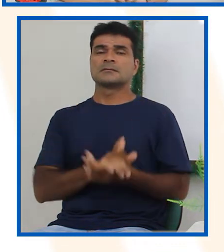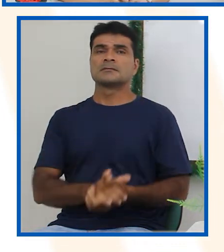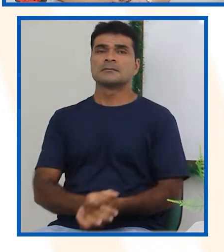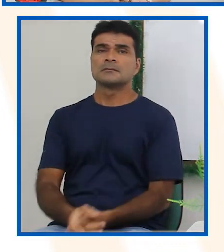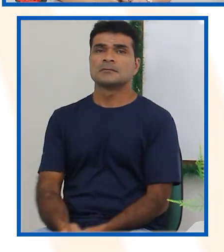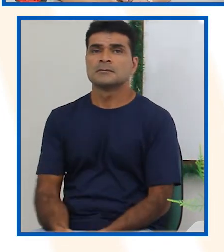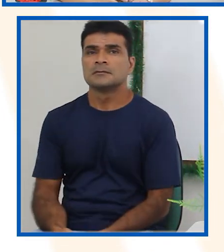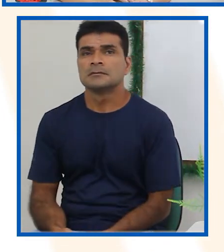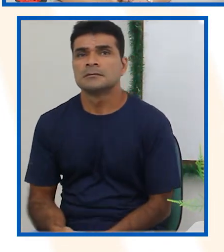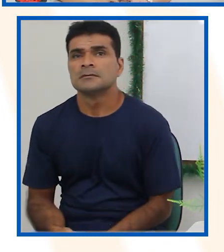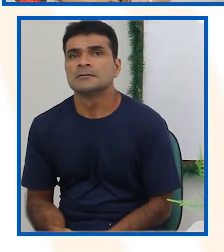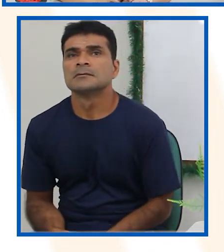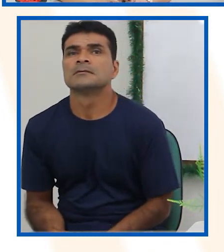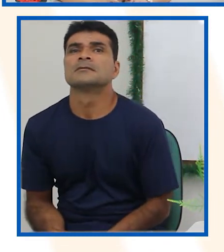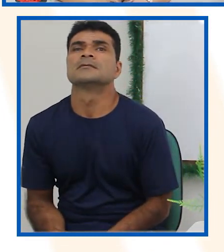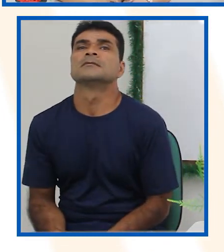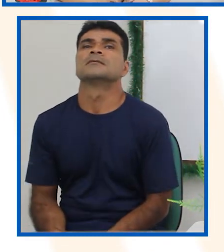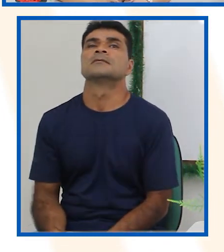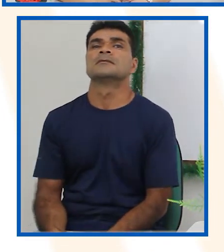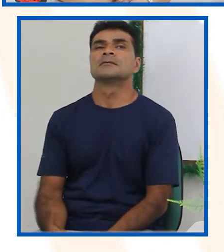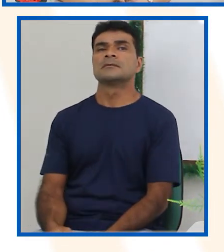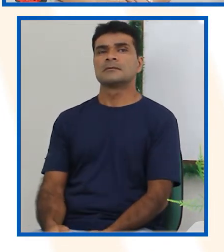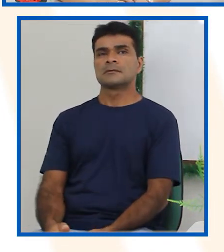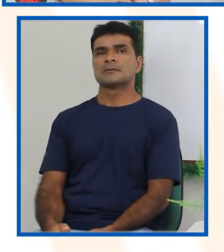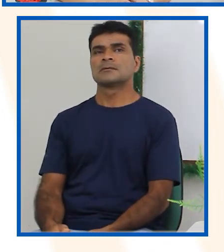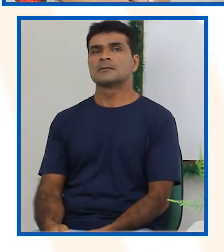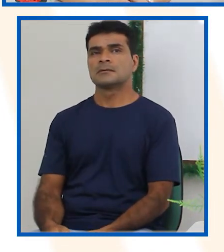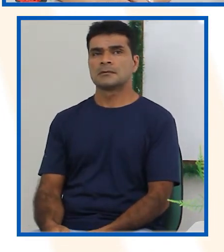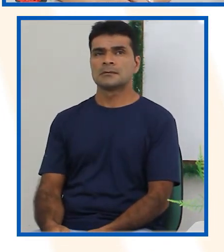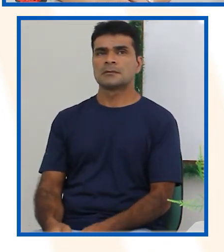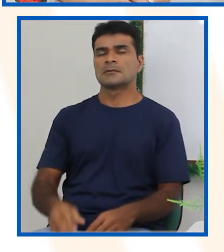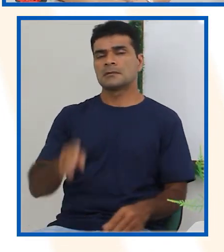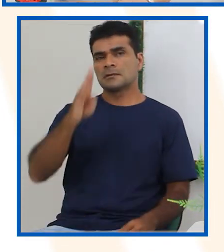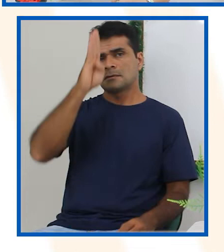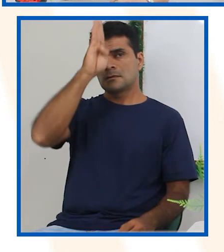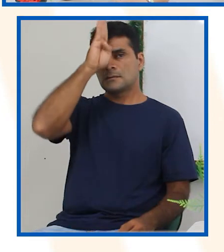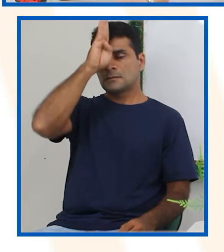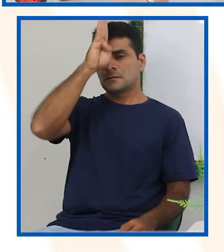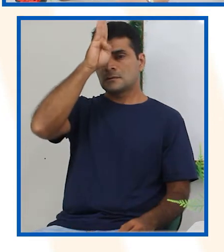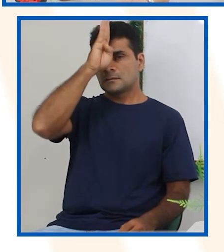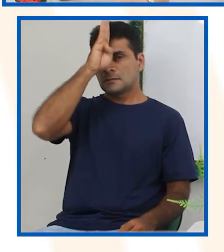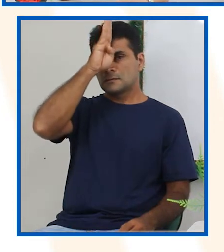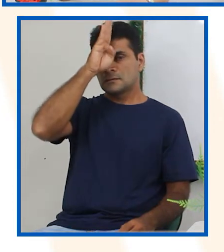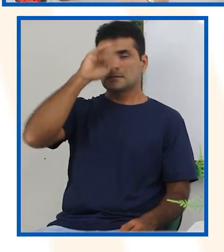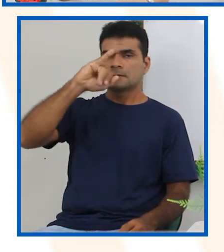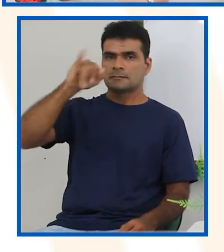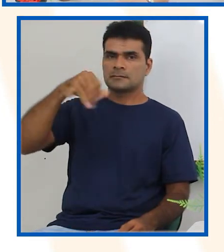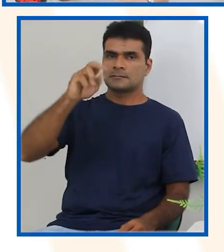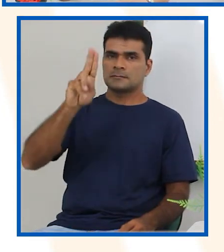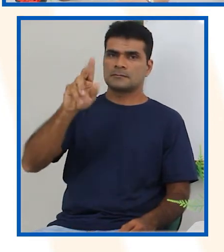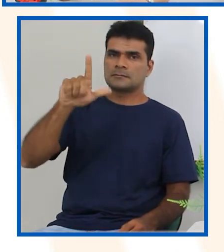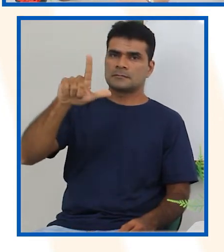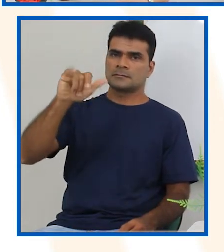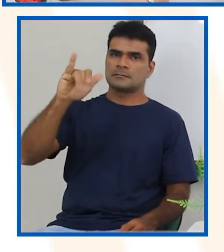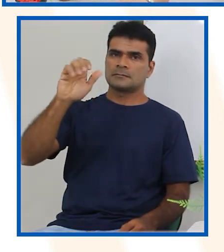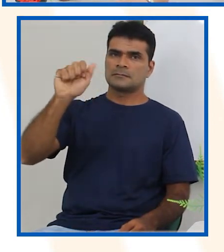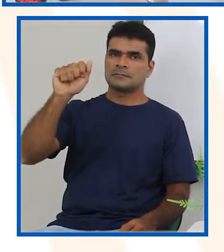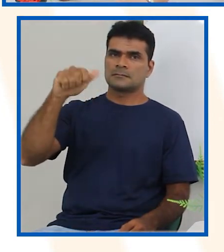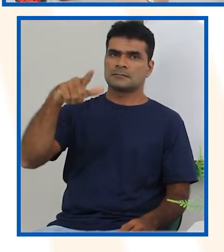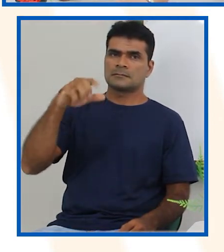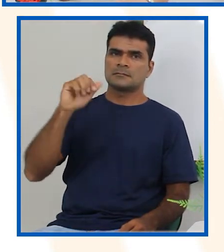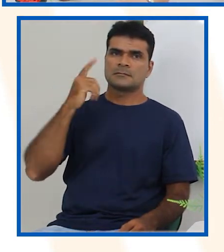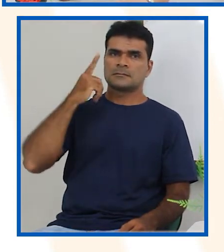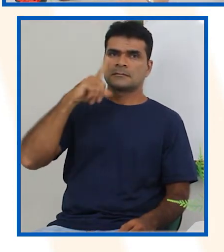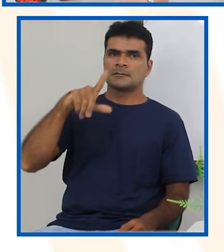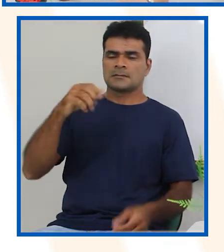Um dos sobrinhos de Juliana vai ganhar um carrinho preto? Me digam aí. Será que isso vai acontecer? Um dos